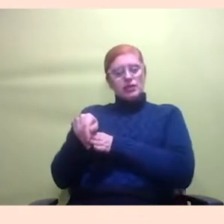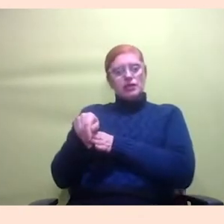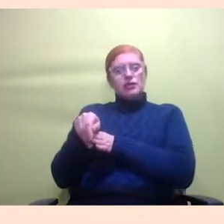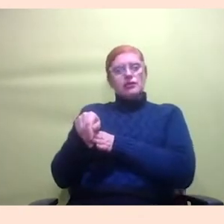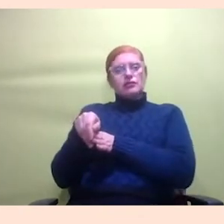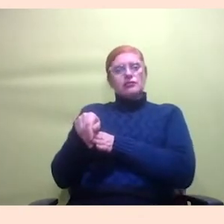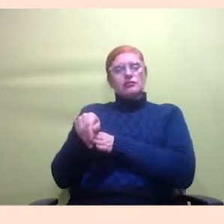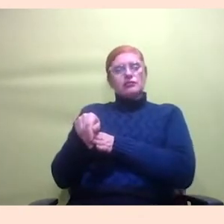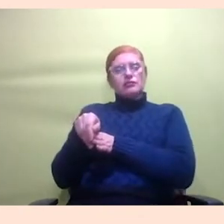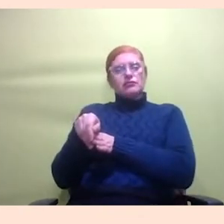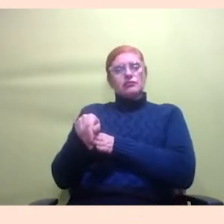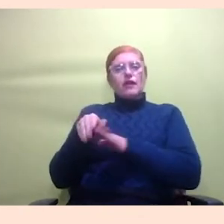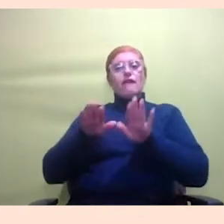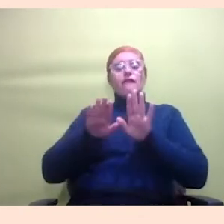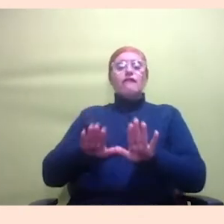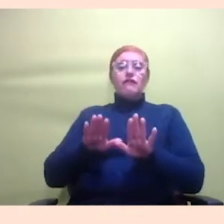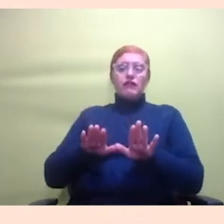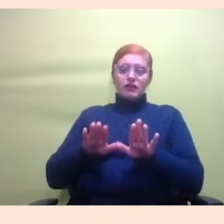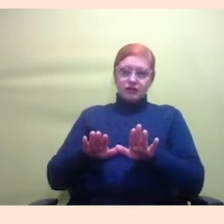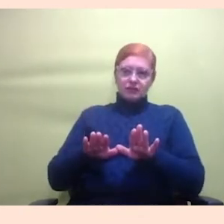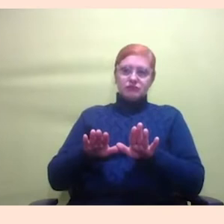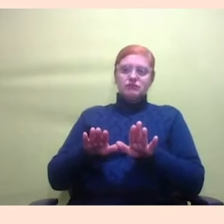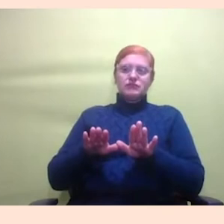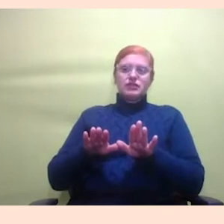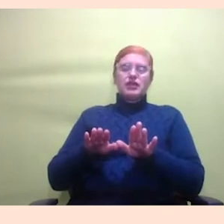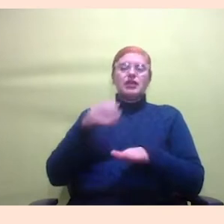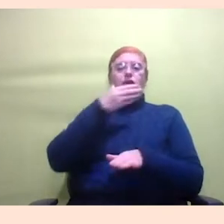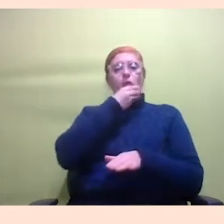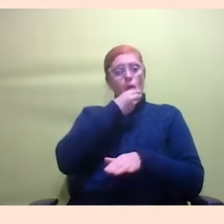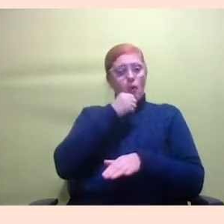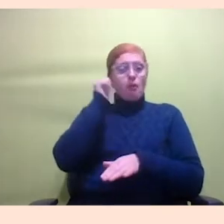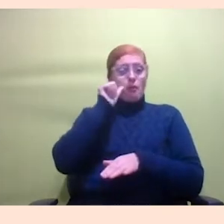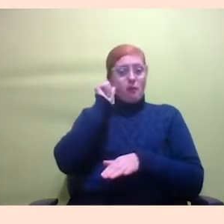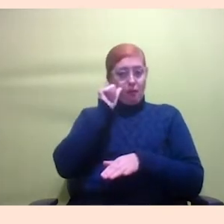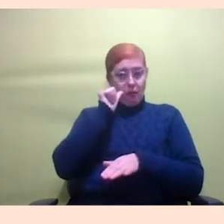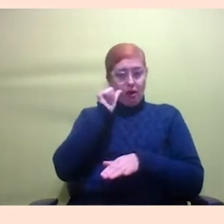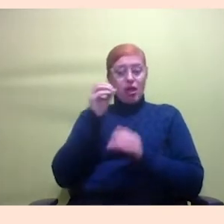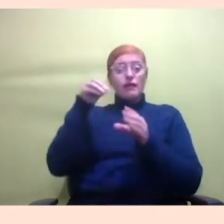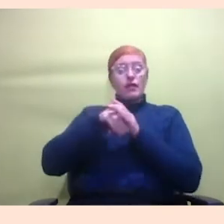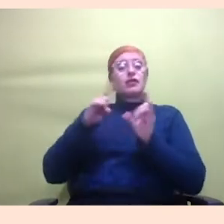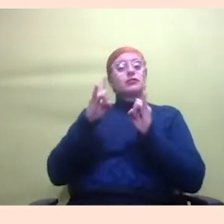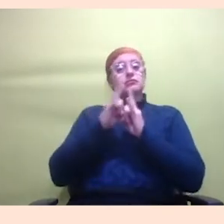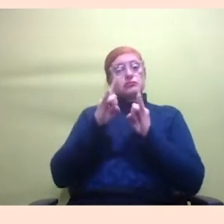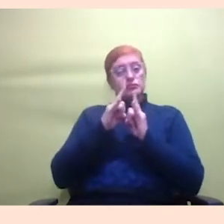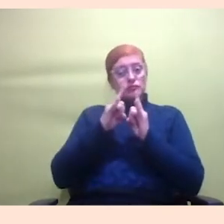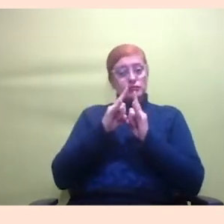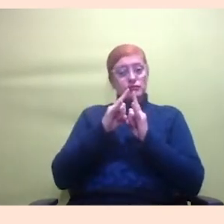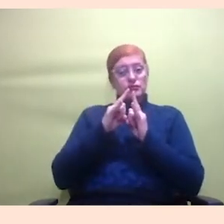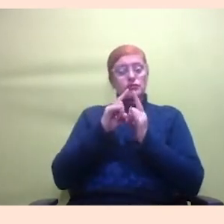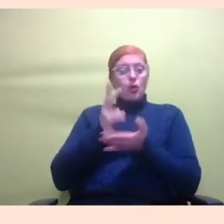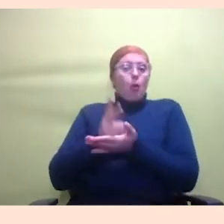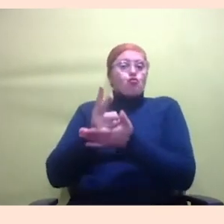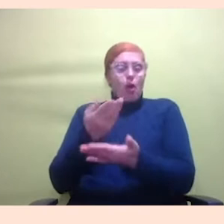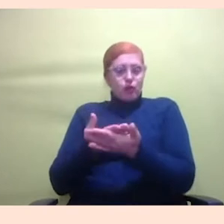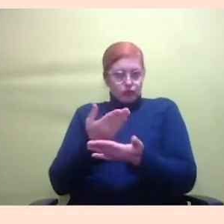dessas pessoas orientadas homens e mulheres nas instituições de ensino que eles estão e